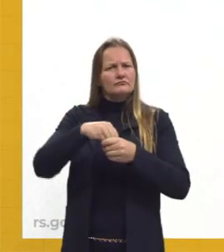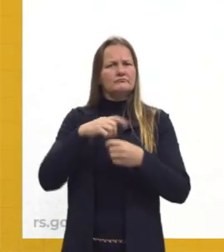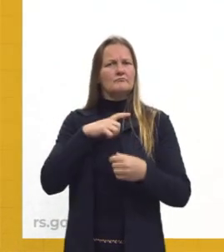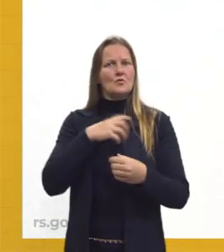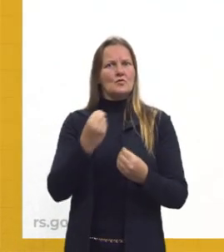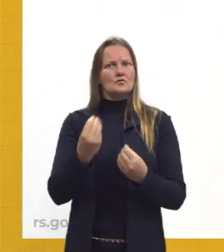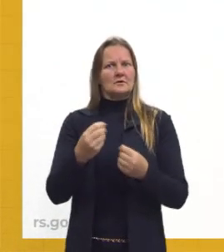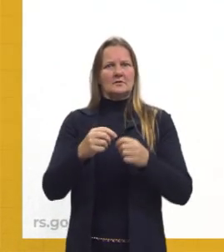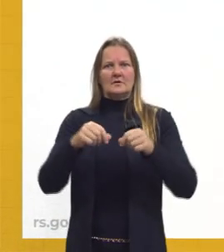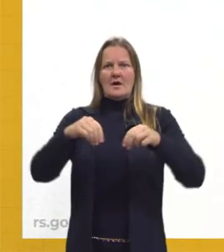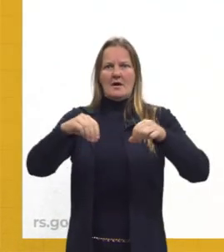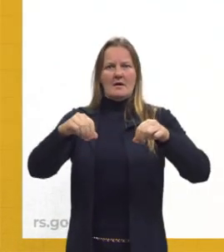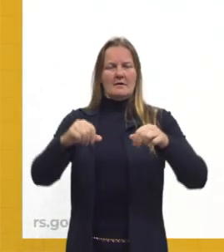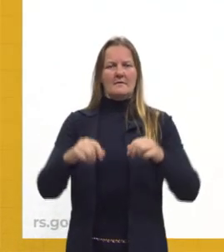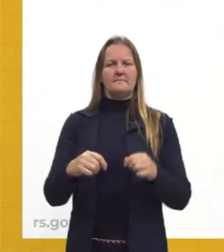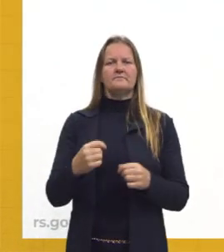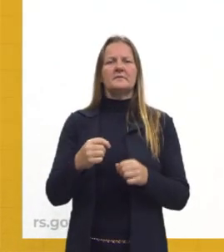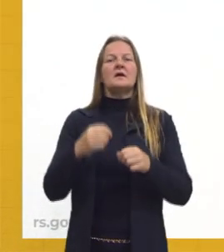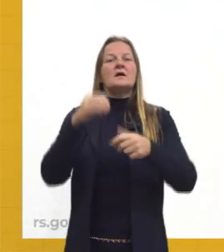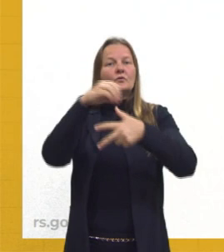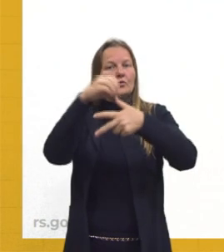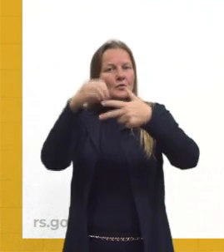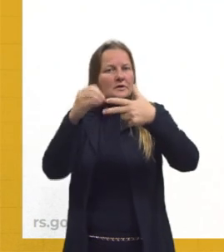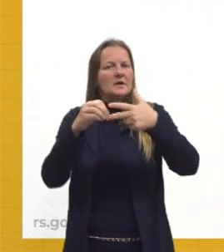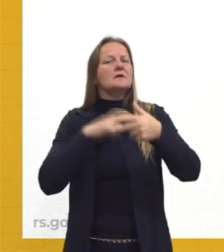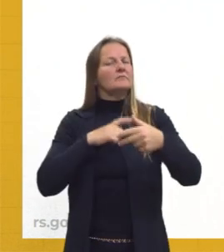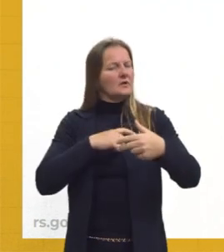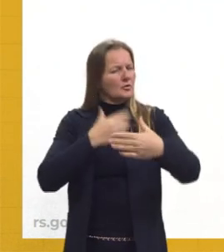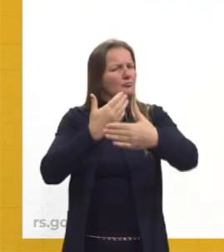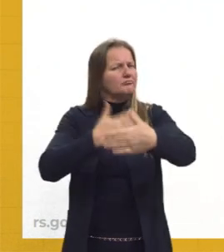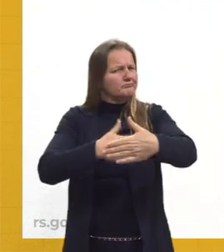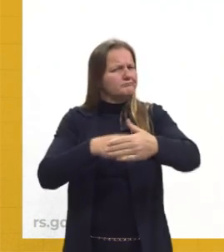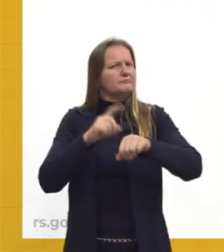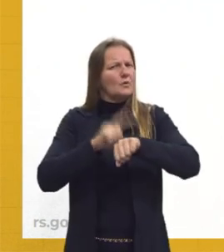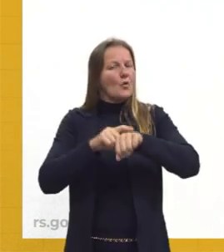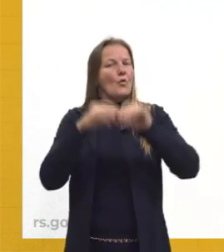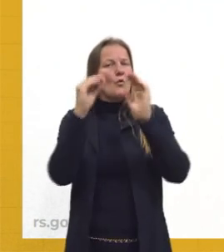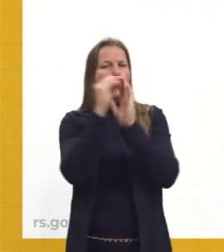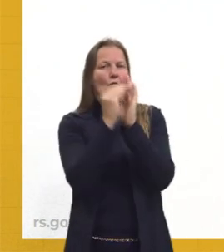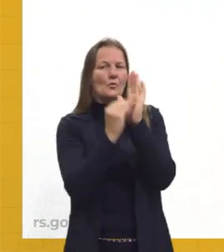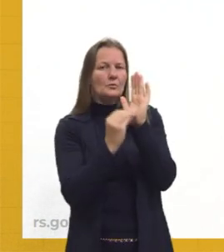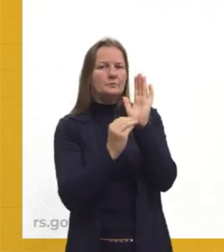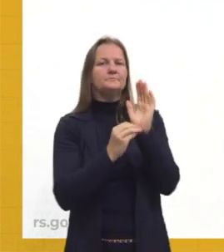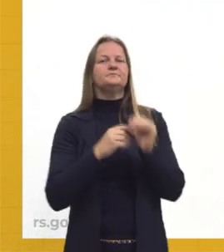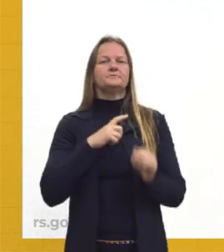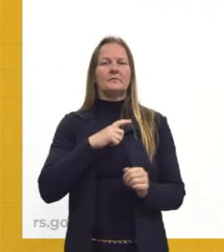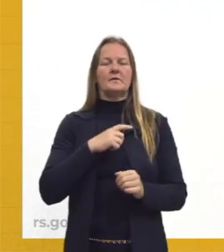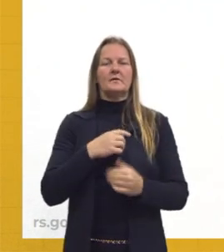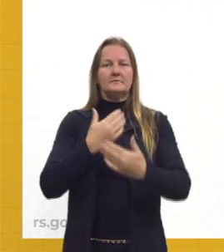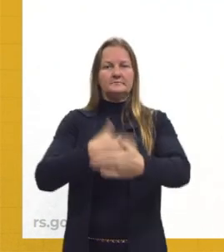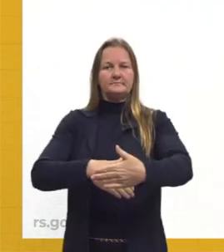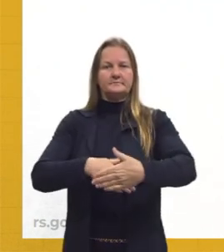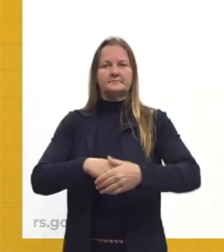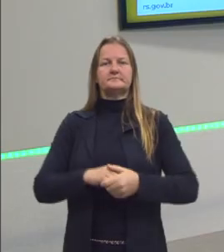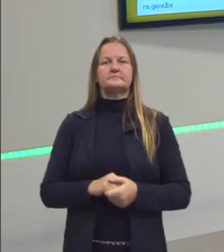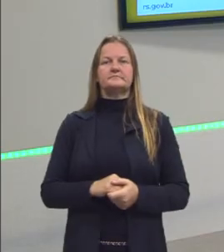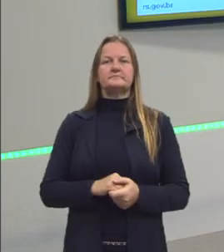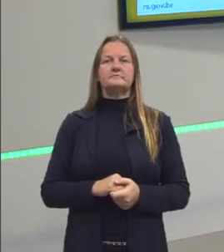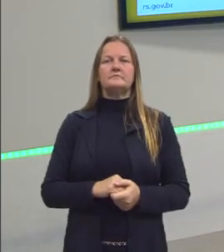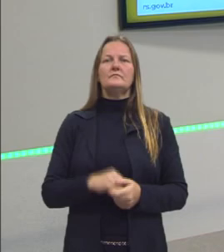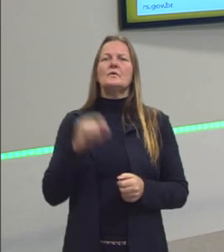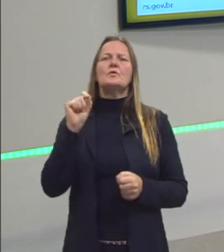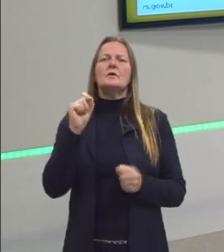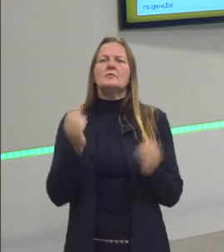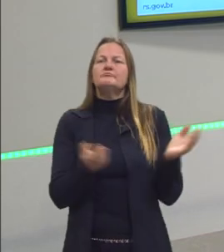permeando, né, as nossas questões aí da nossa provinha, tá? E olha lá, o que eu